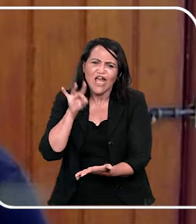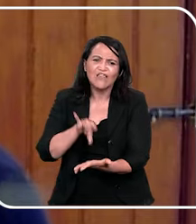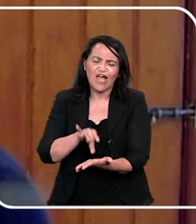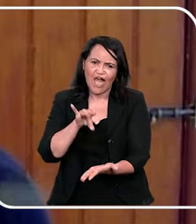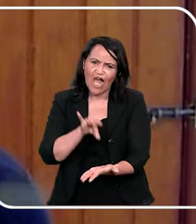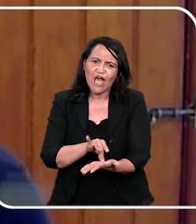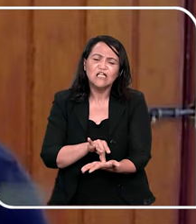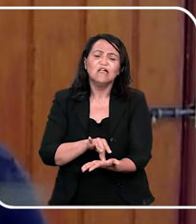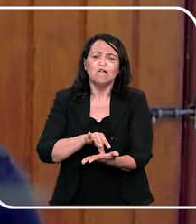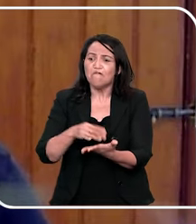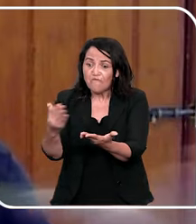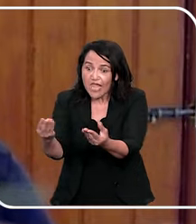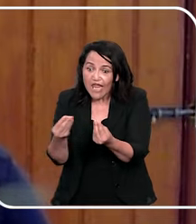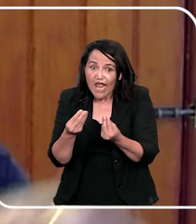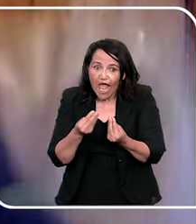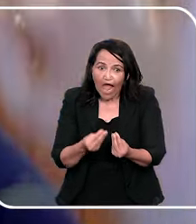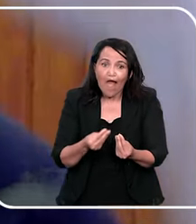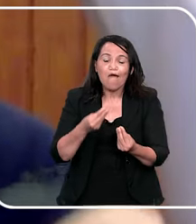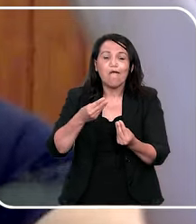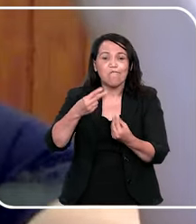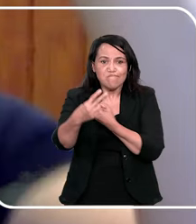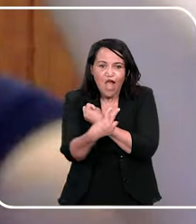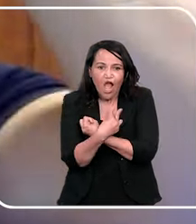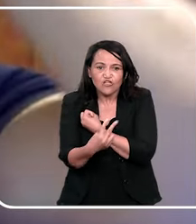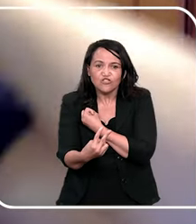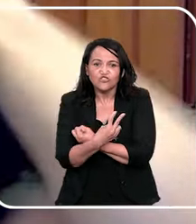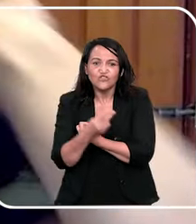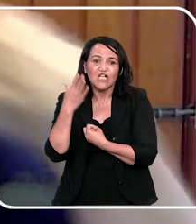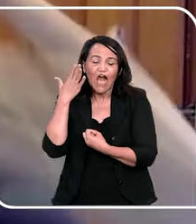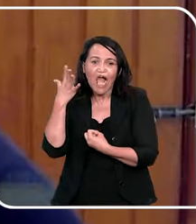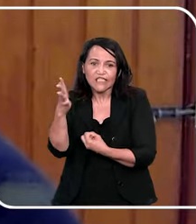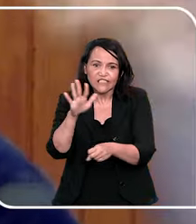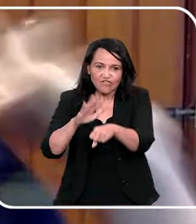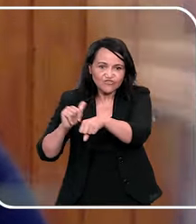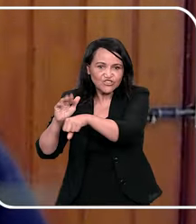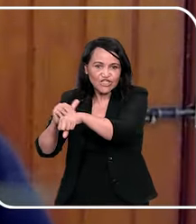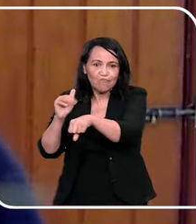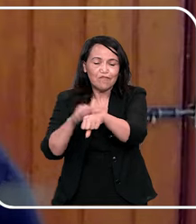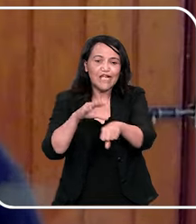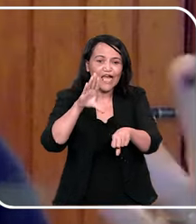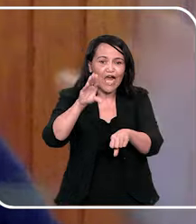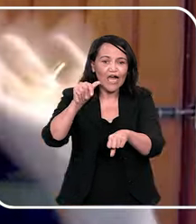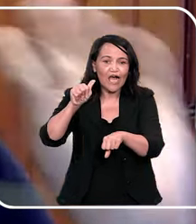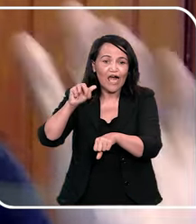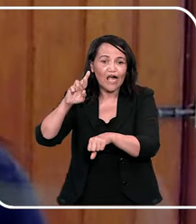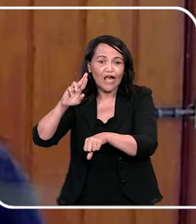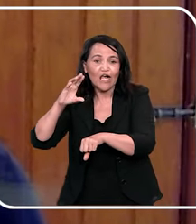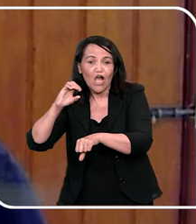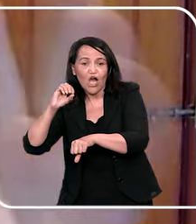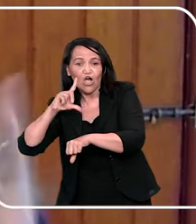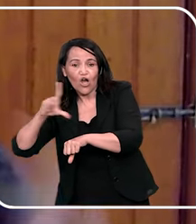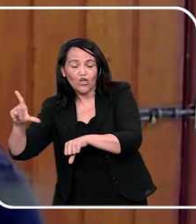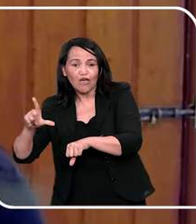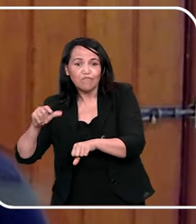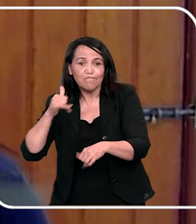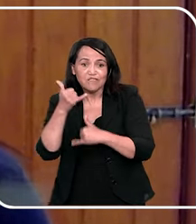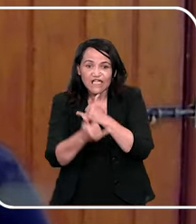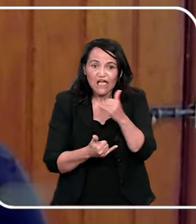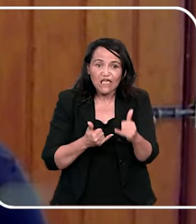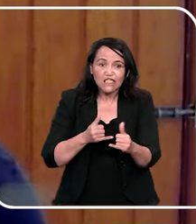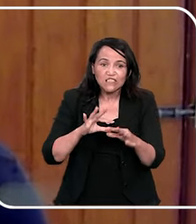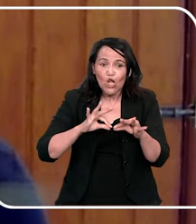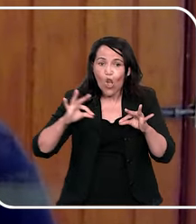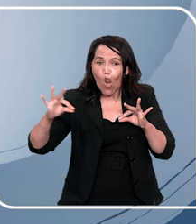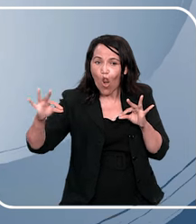não podem ficar sozinhas, vem aqui, me ajuda, e eu chamei, a Carol estava comigo, mas estava brincando com uma criança em algum piquedo